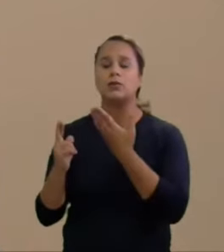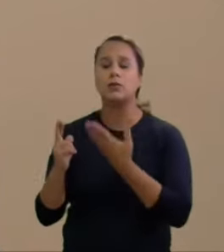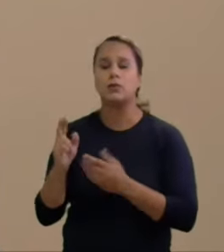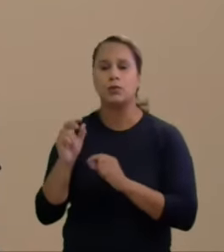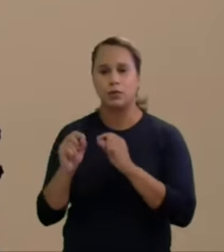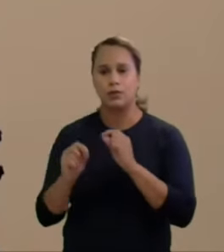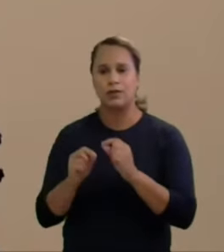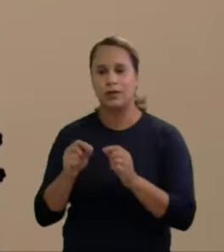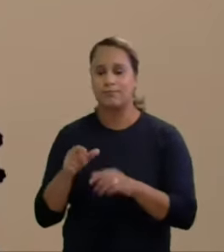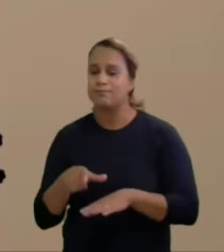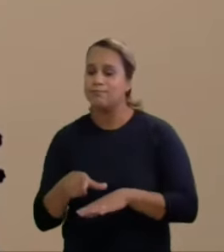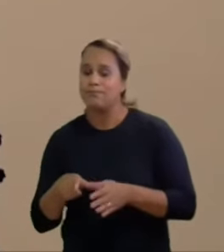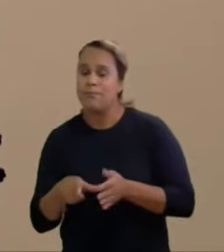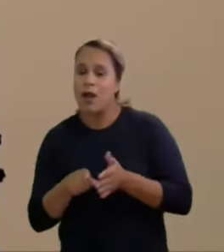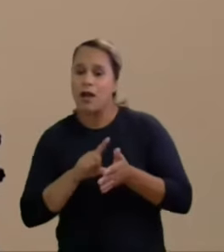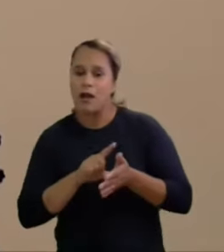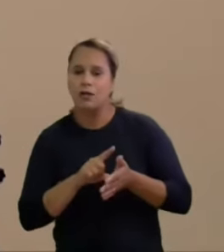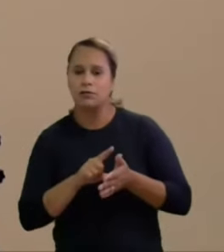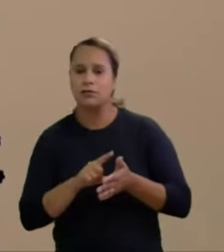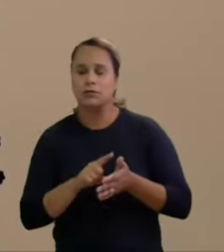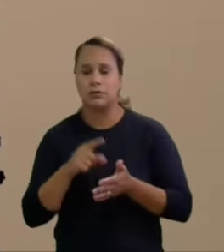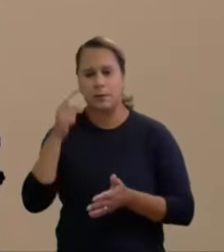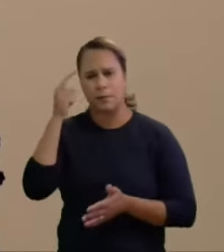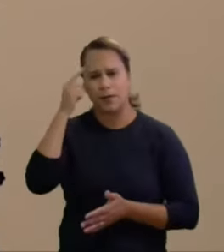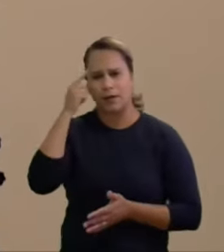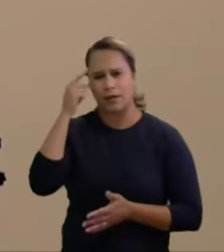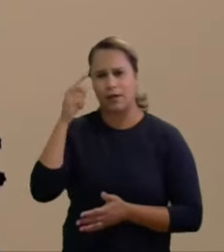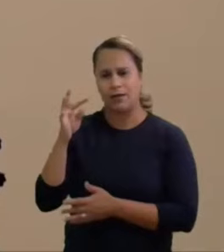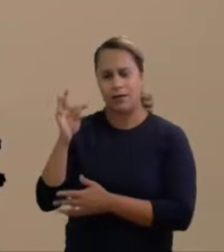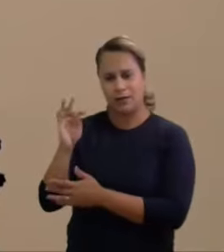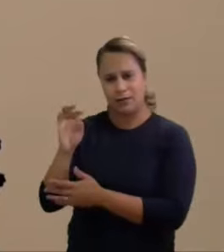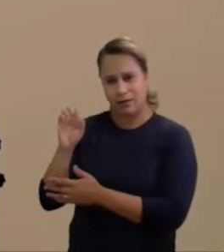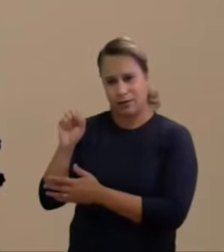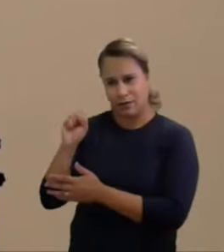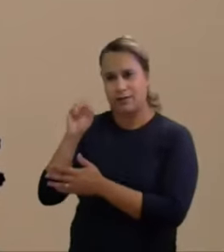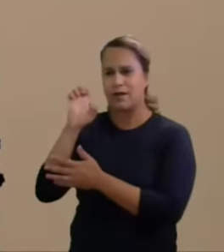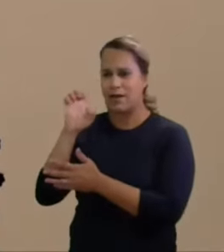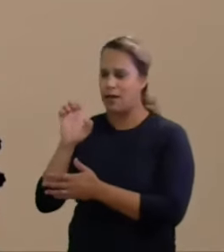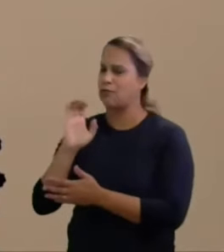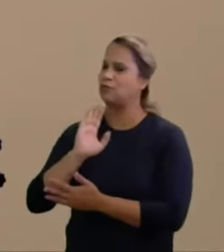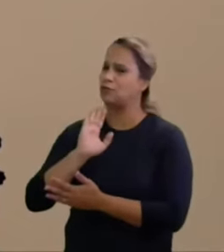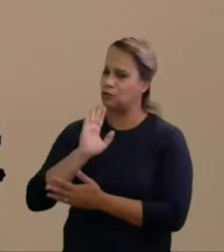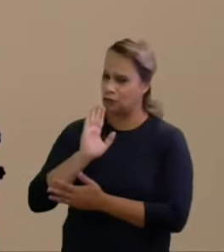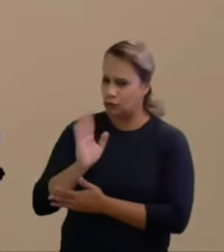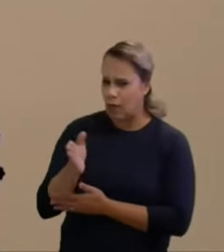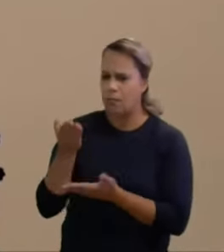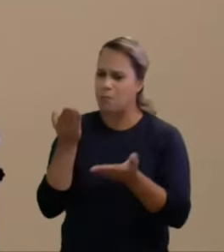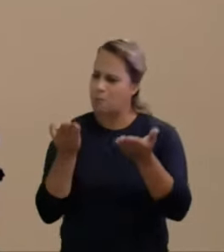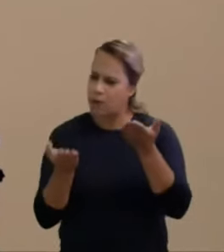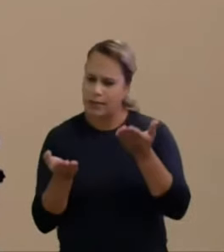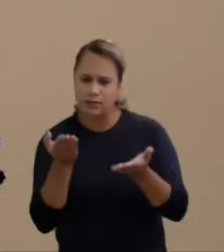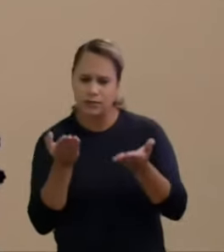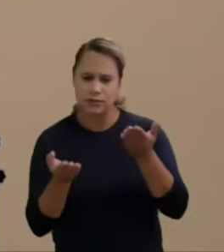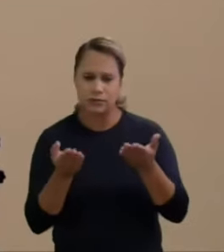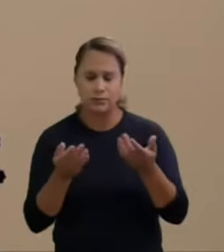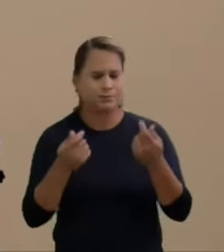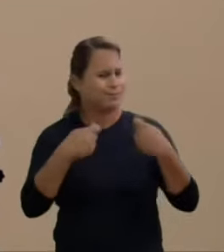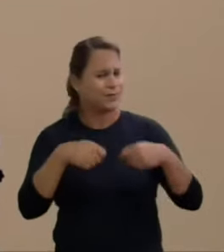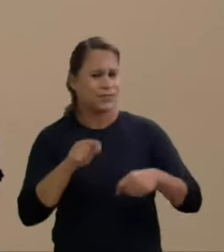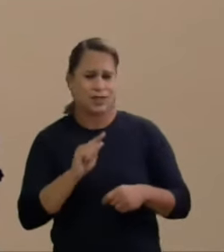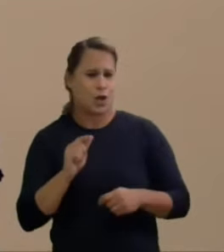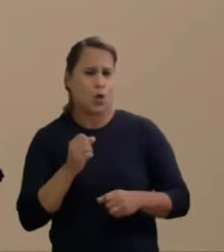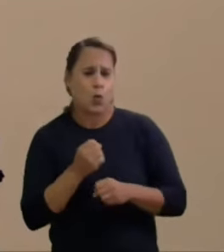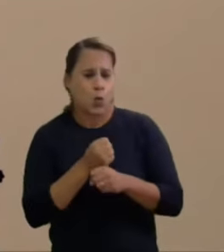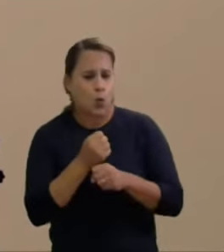caso concreto. Para essa hipótese, contudo, o TSE já realizou esse balanceamento e não precisamos construir a